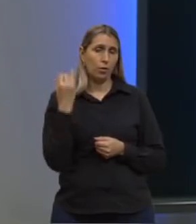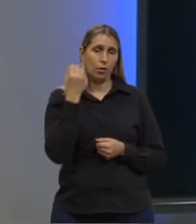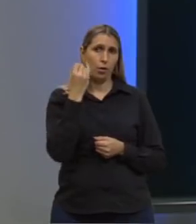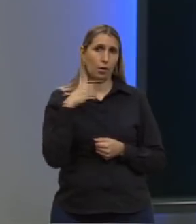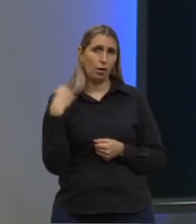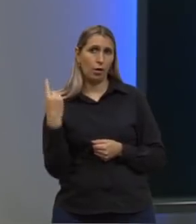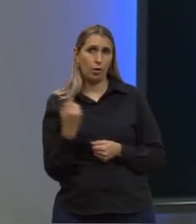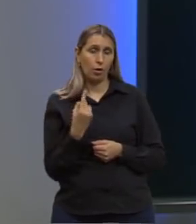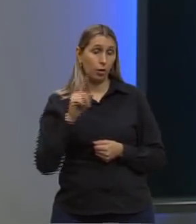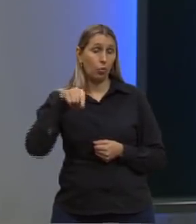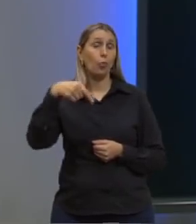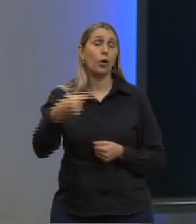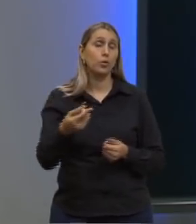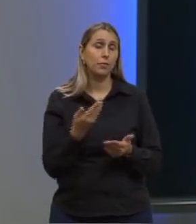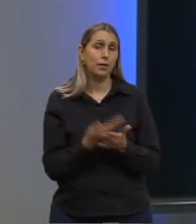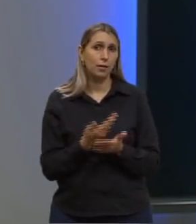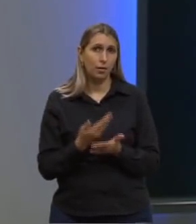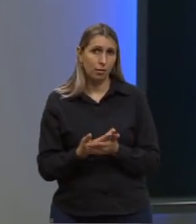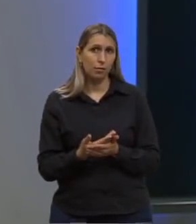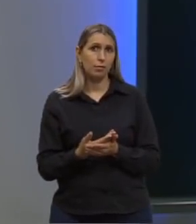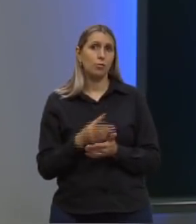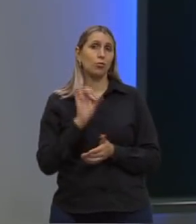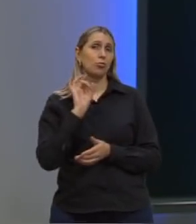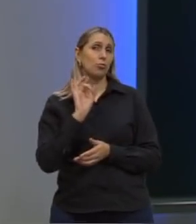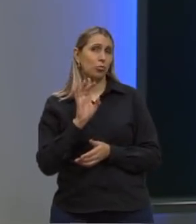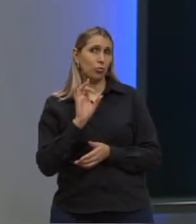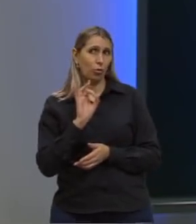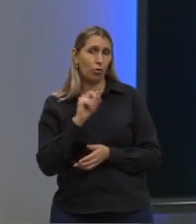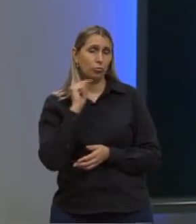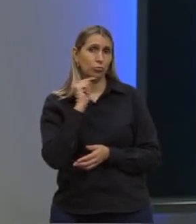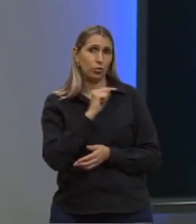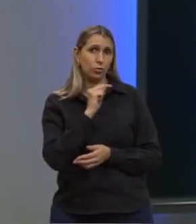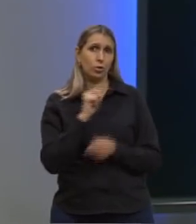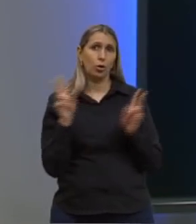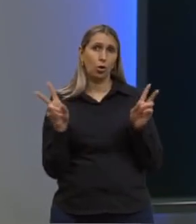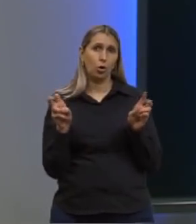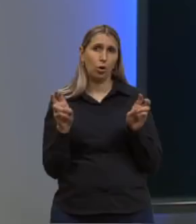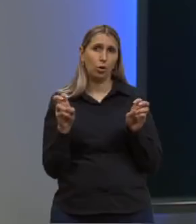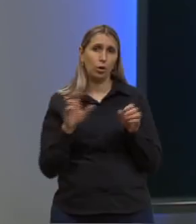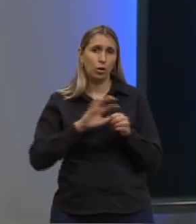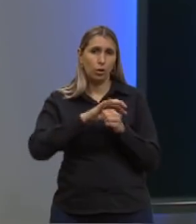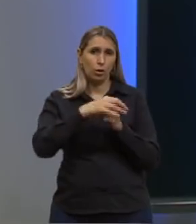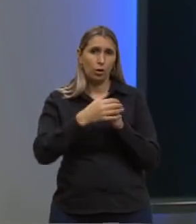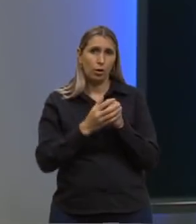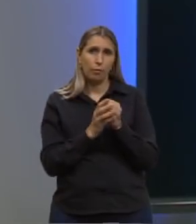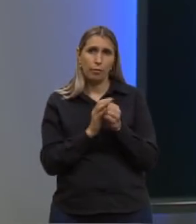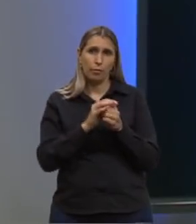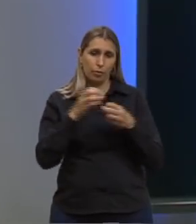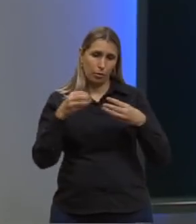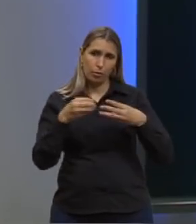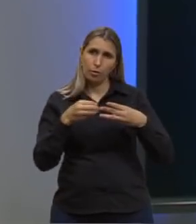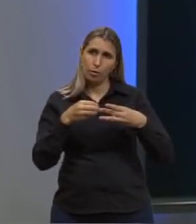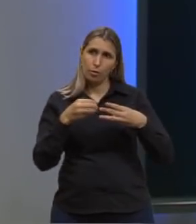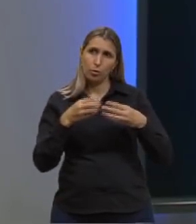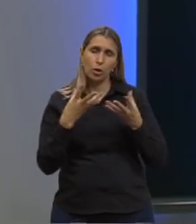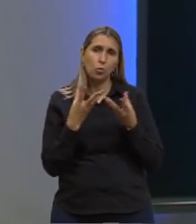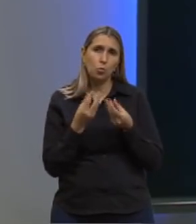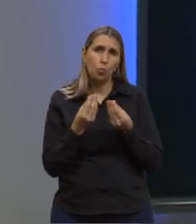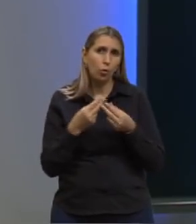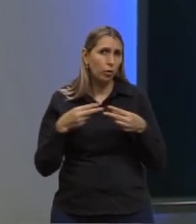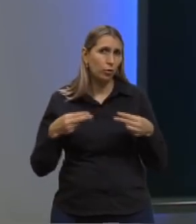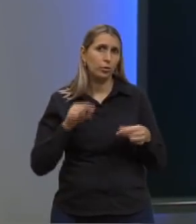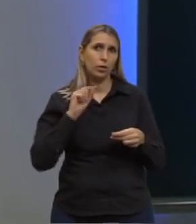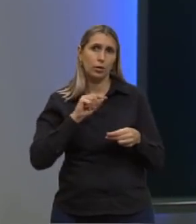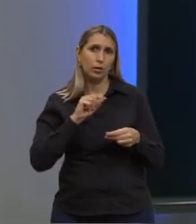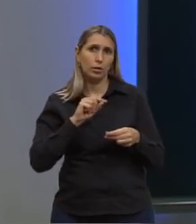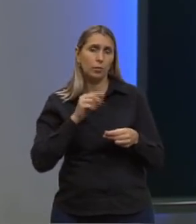A nossa próxima aula a gente vai estar falando somente disso daqui, membrana plasmática, porque tem muita coisa